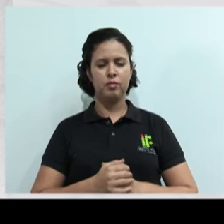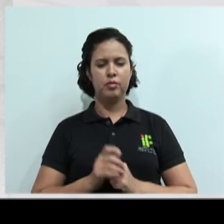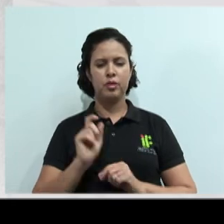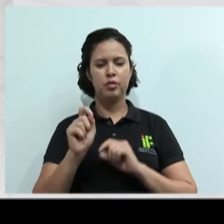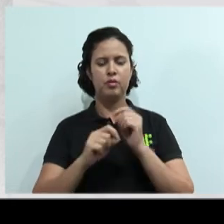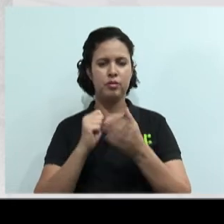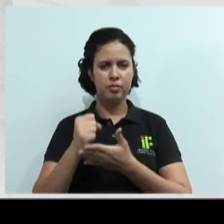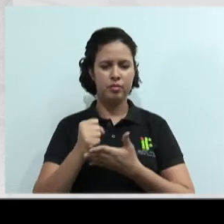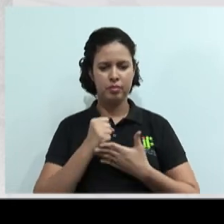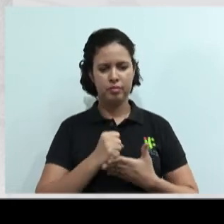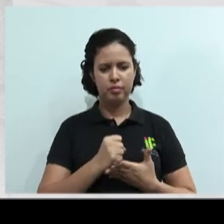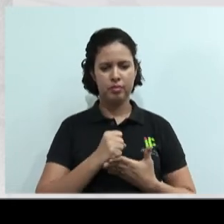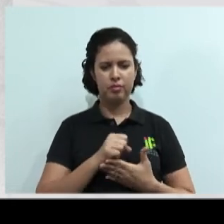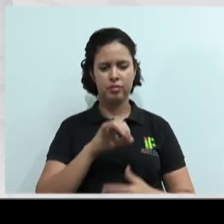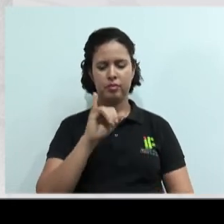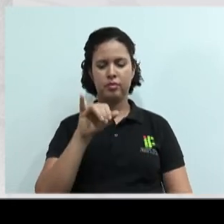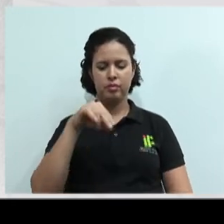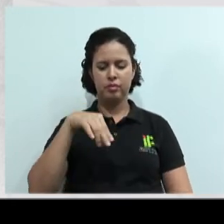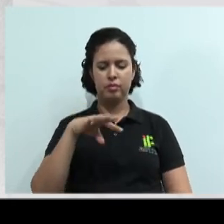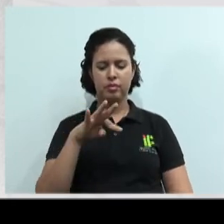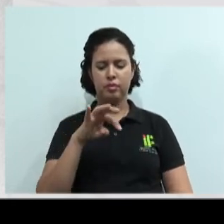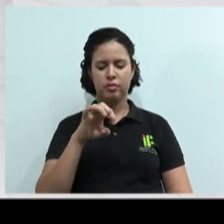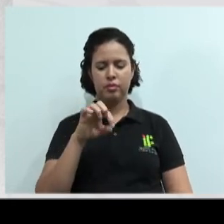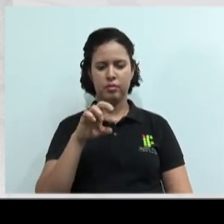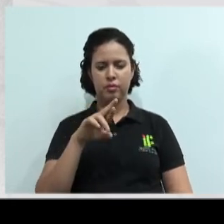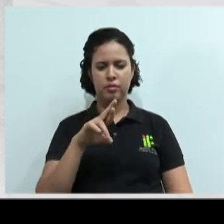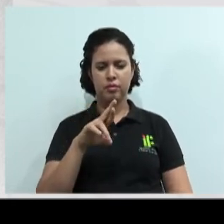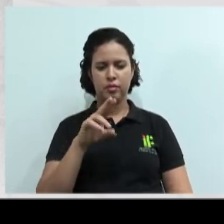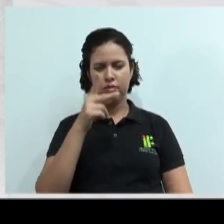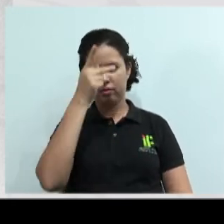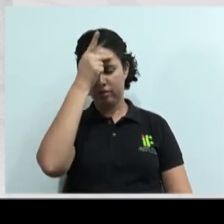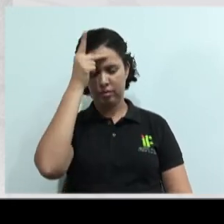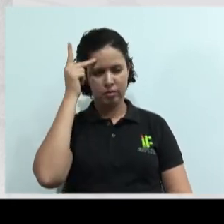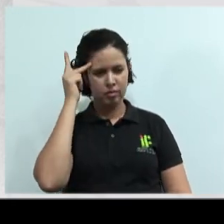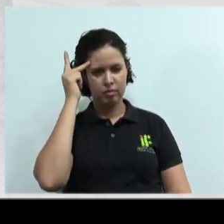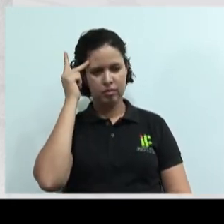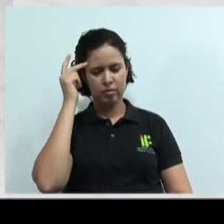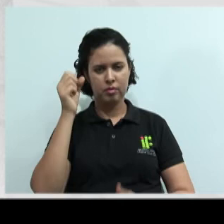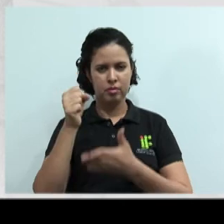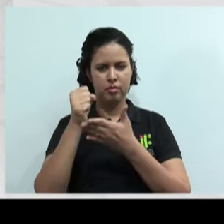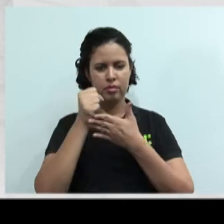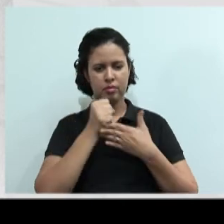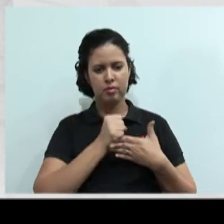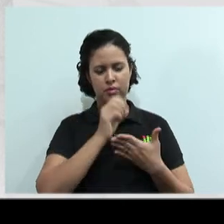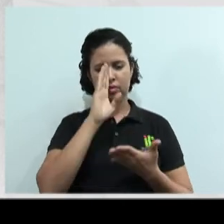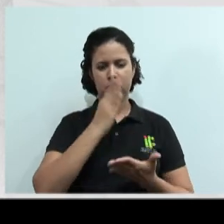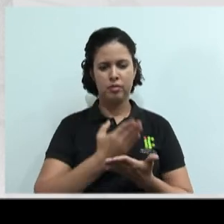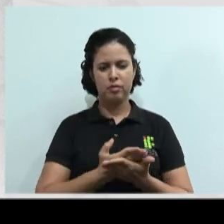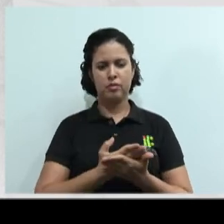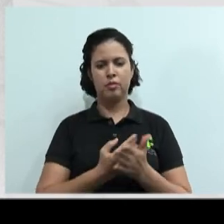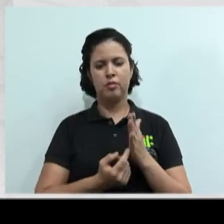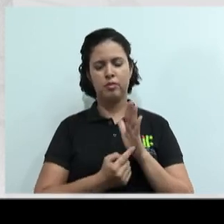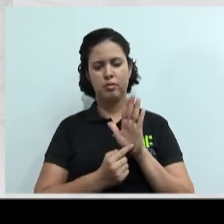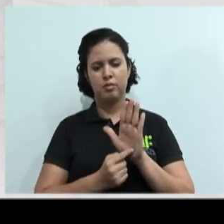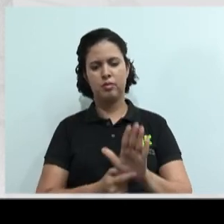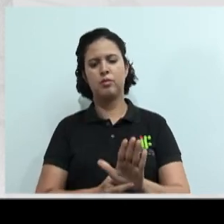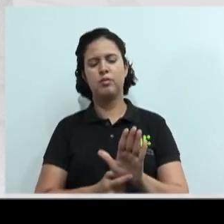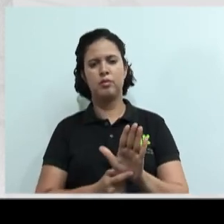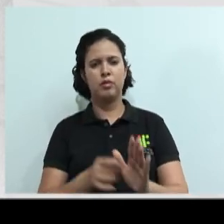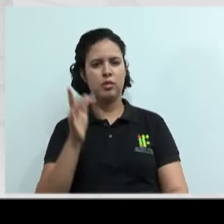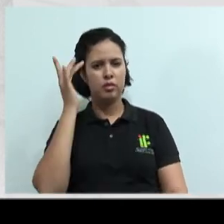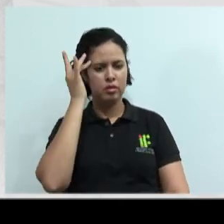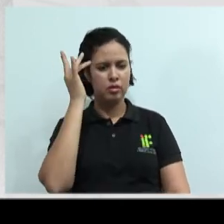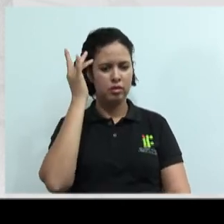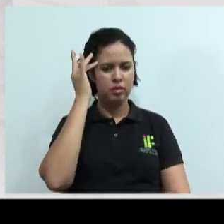bom relacionamento interpessoal? Ele traz mais confiança às pessoas, né? Porque ele mostra a maturidade